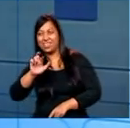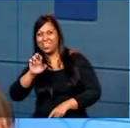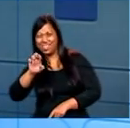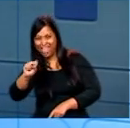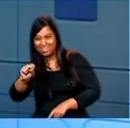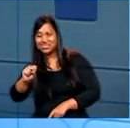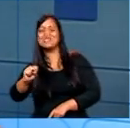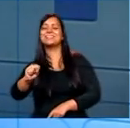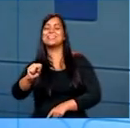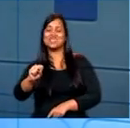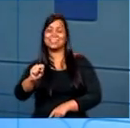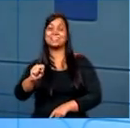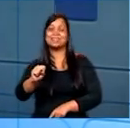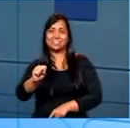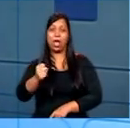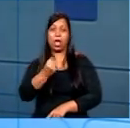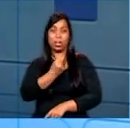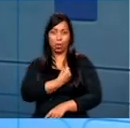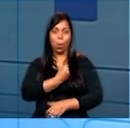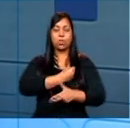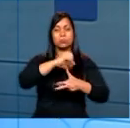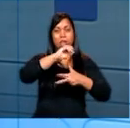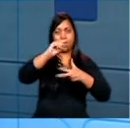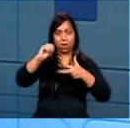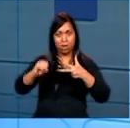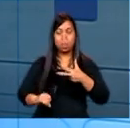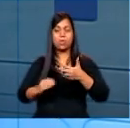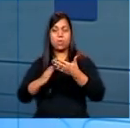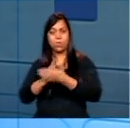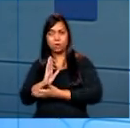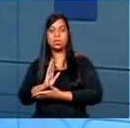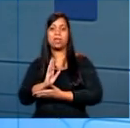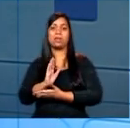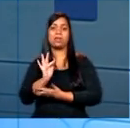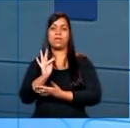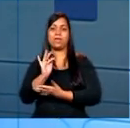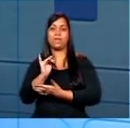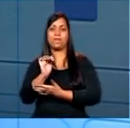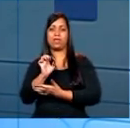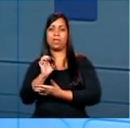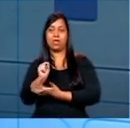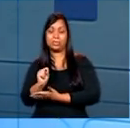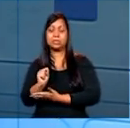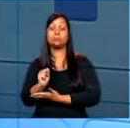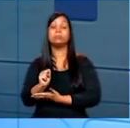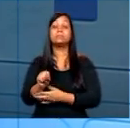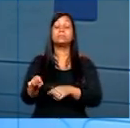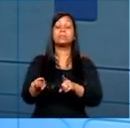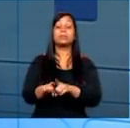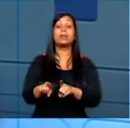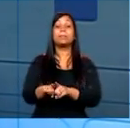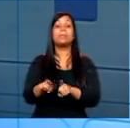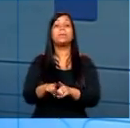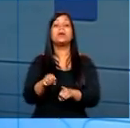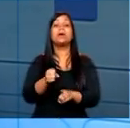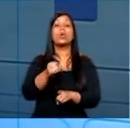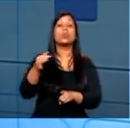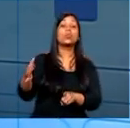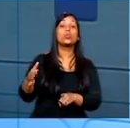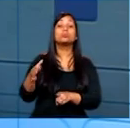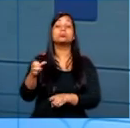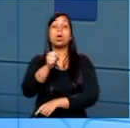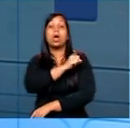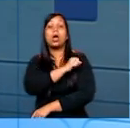uma nota suficiente no Enem para conseguir FIES. O ano passado, por exemplo, a gente teve alunos que passaram em três